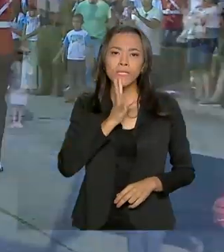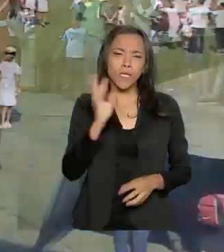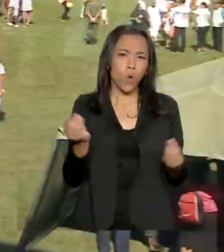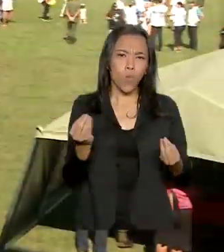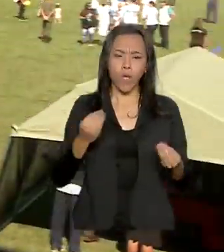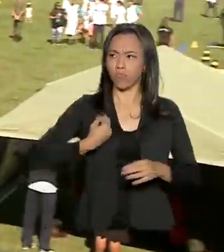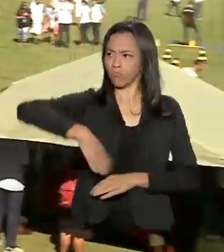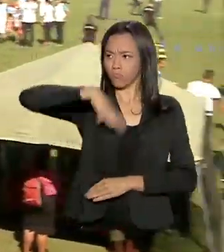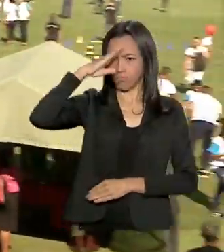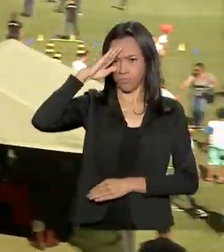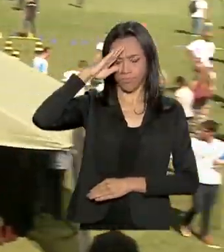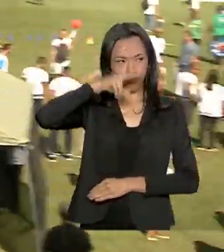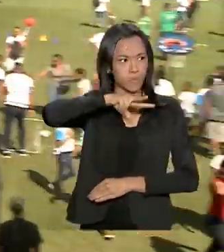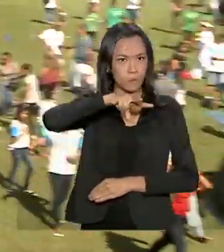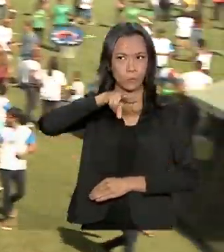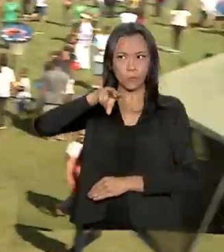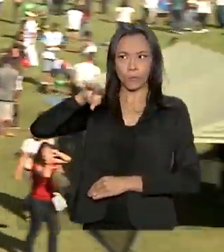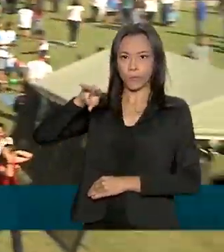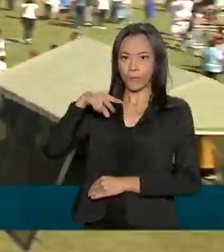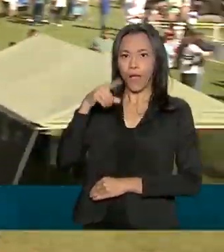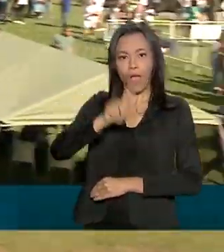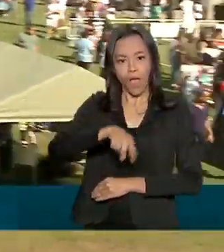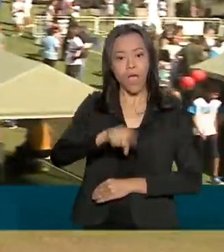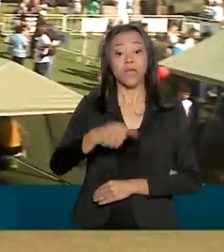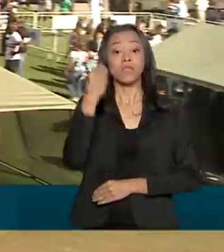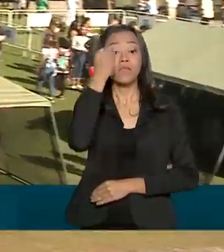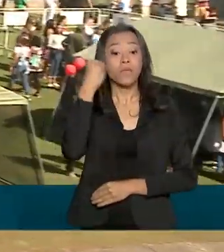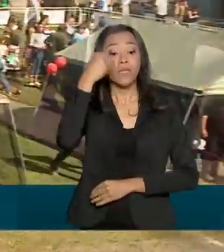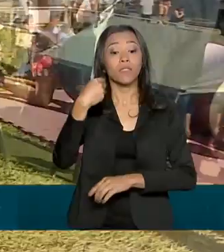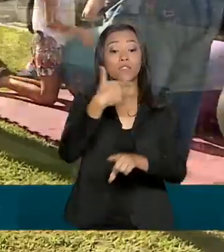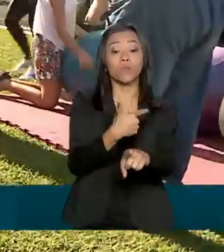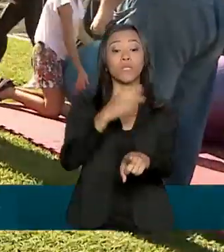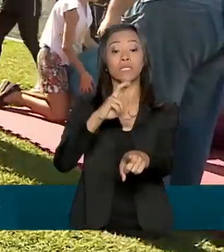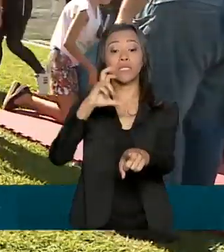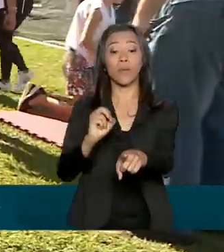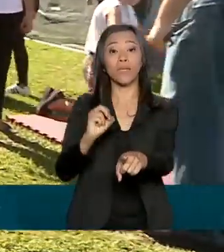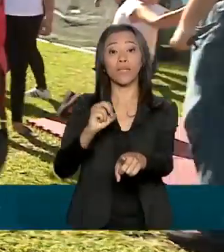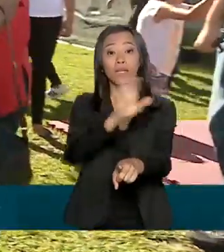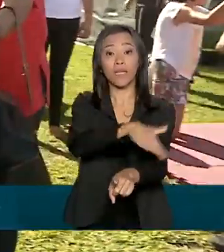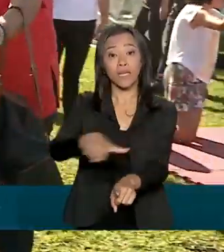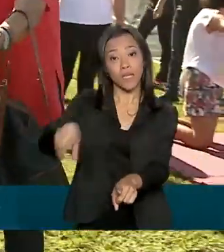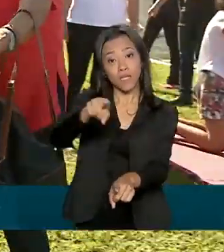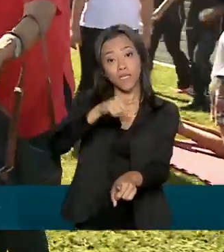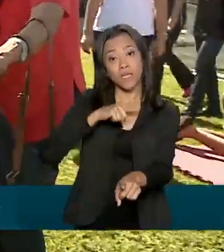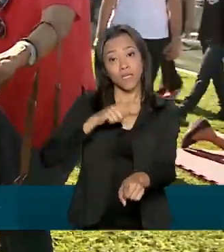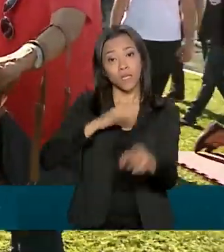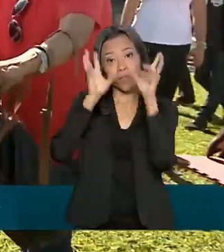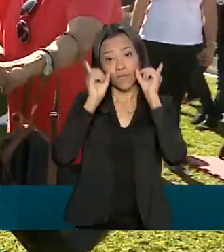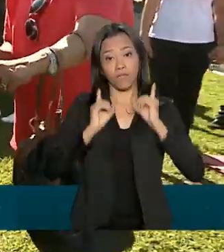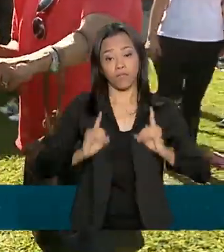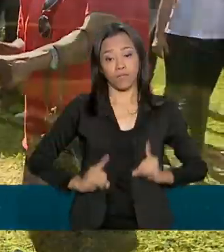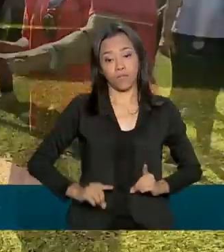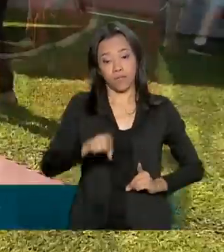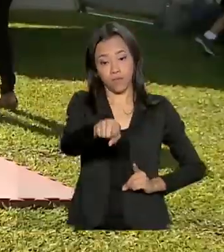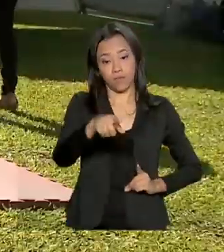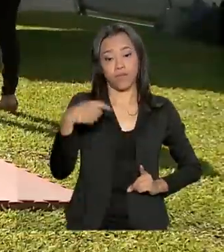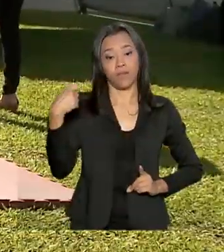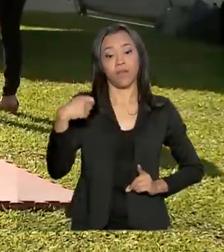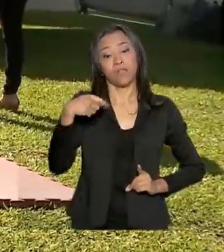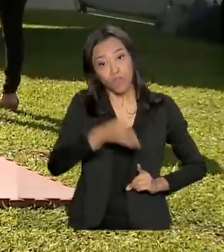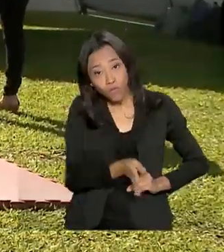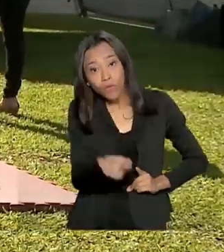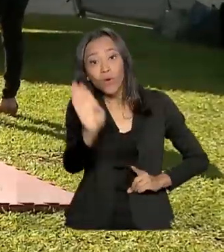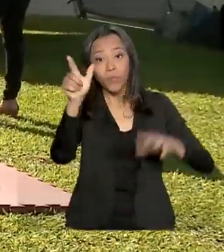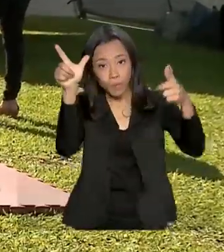um quartel. Essa foi a experiência que 250 crianças que possuem algum tipo de deficiência tiveram no SIASC,